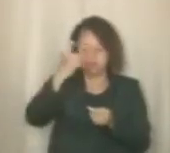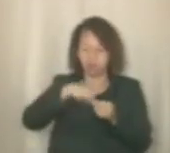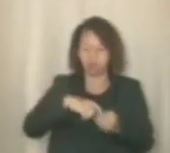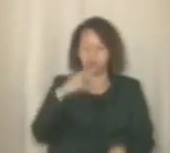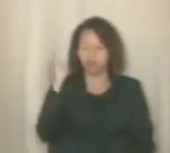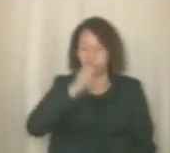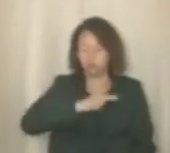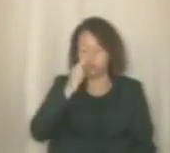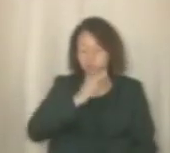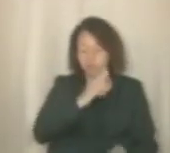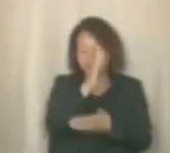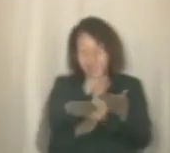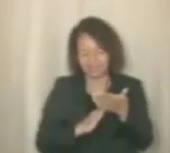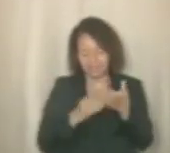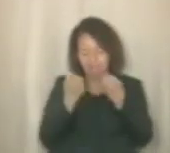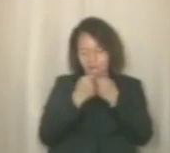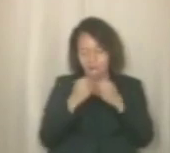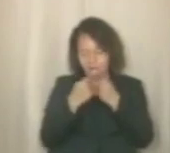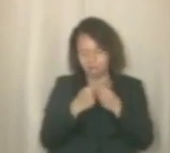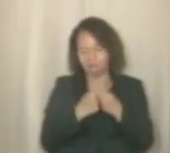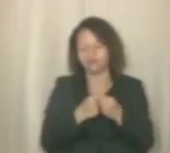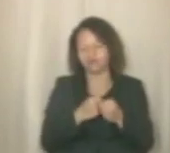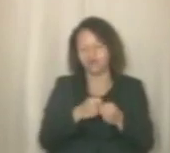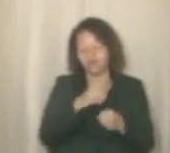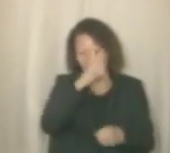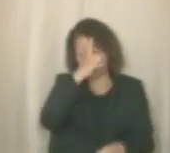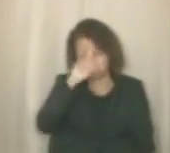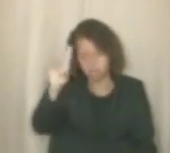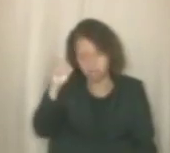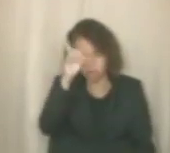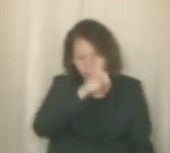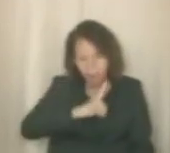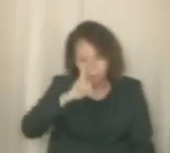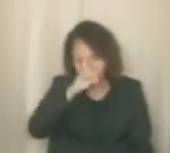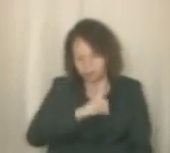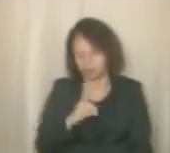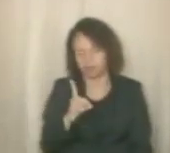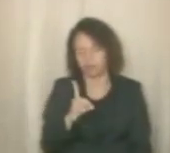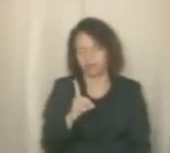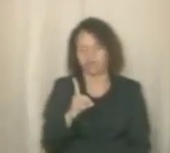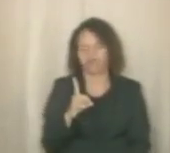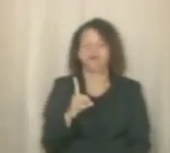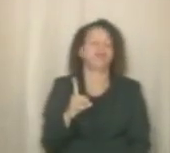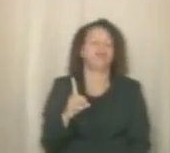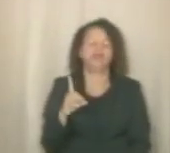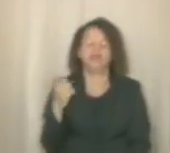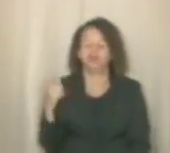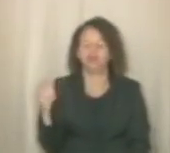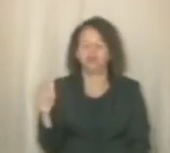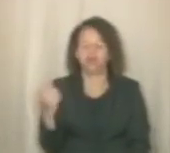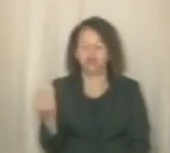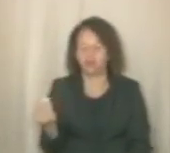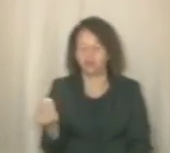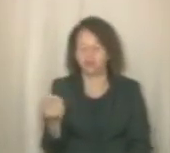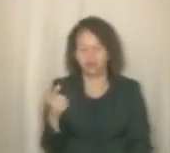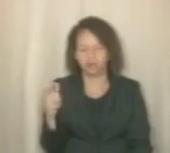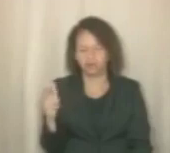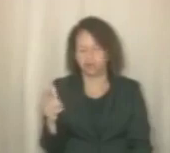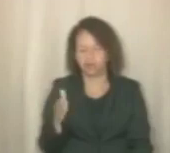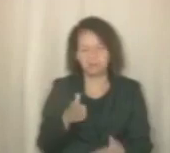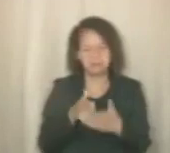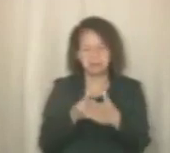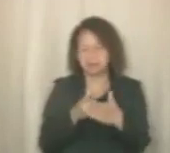das meias passagens aos domingos. Não existe mais nenhum, exatamente nenhum